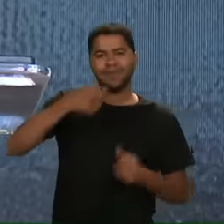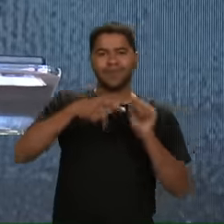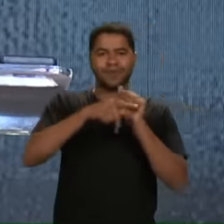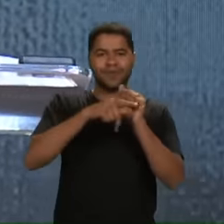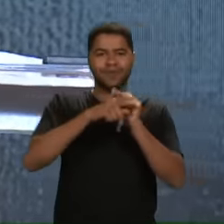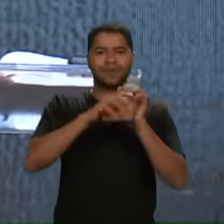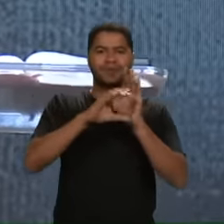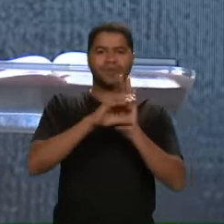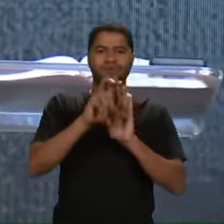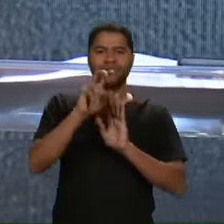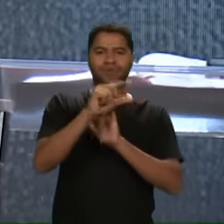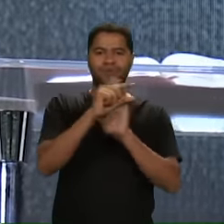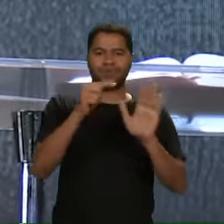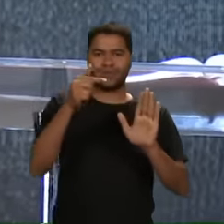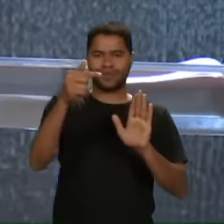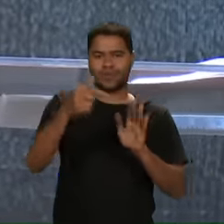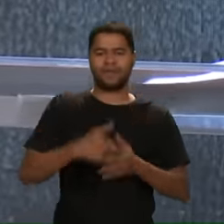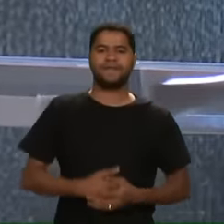5 7